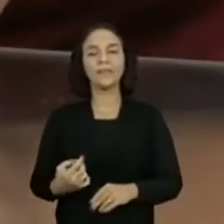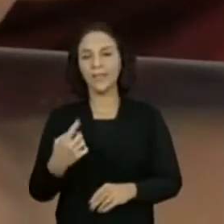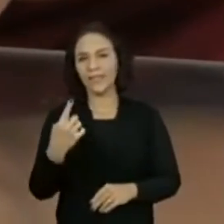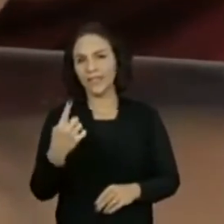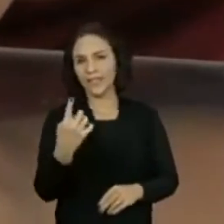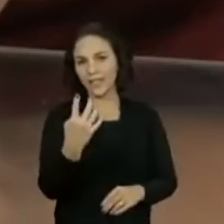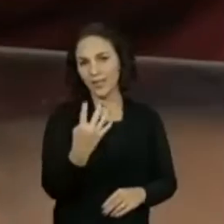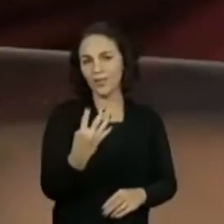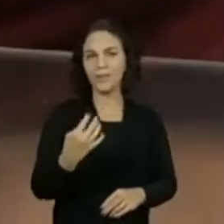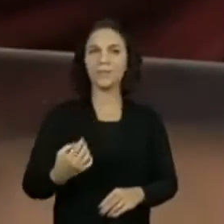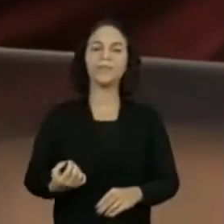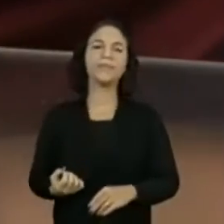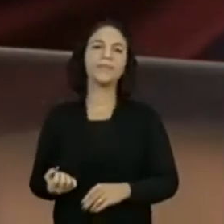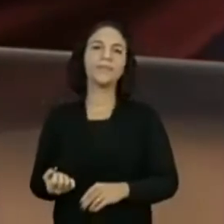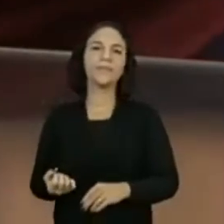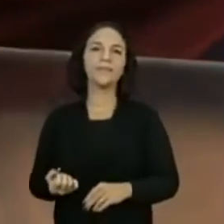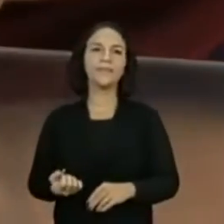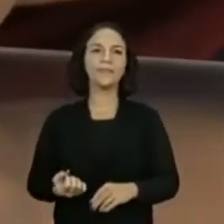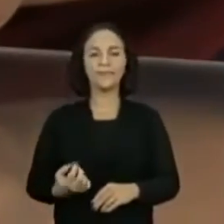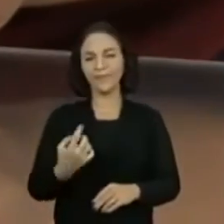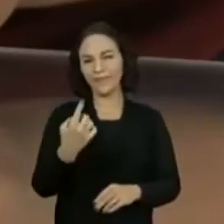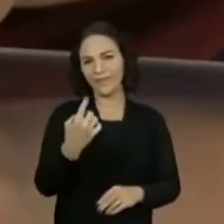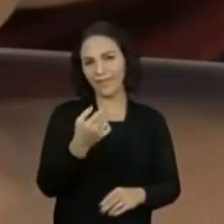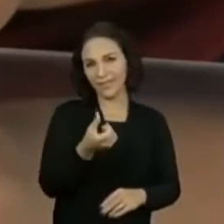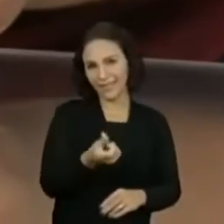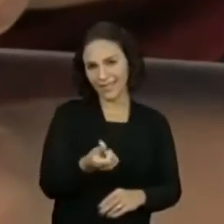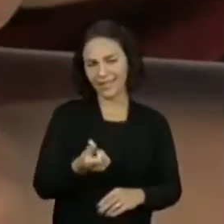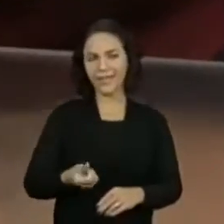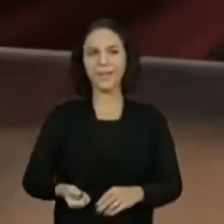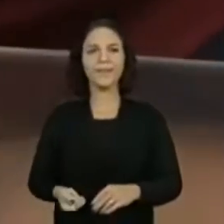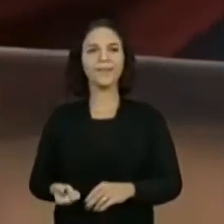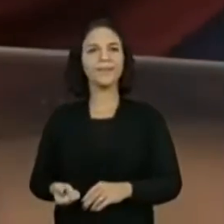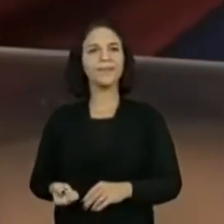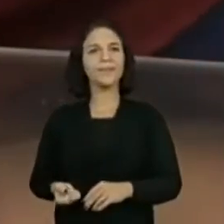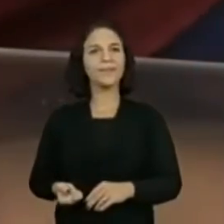quatorze, dezesseis,